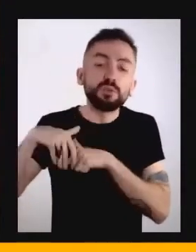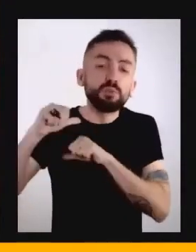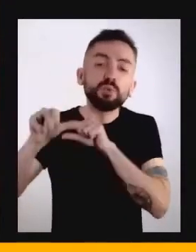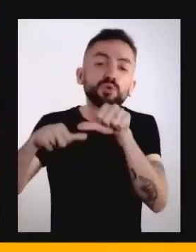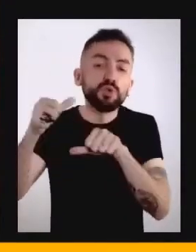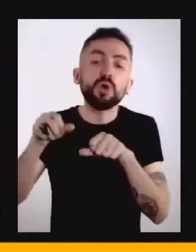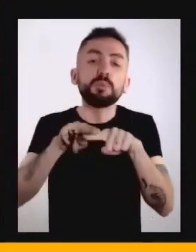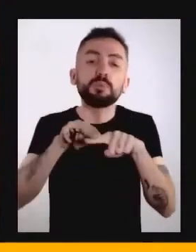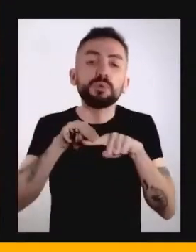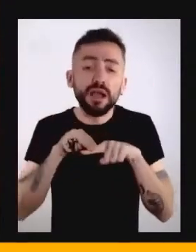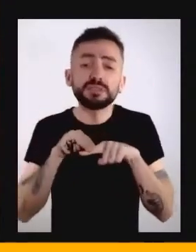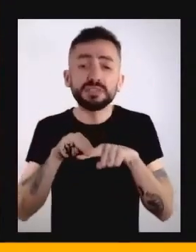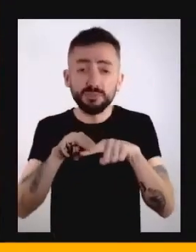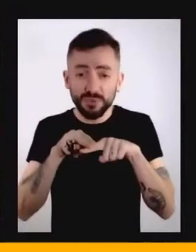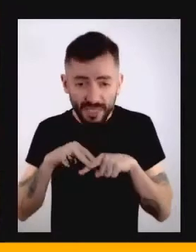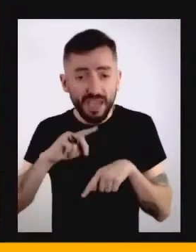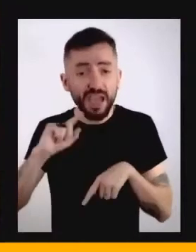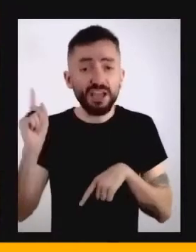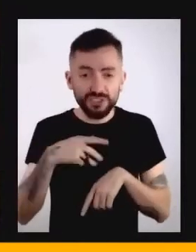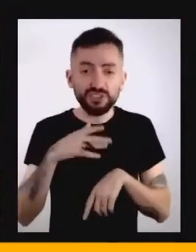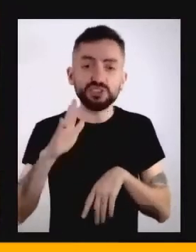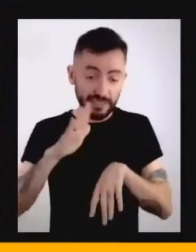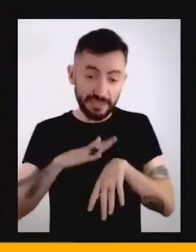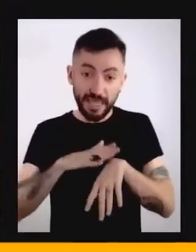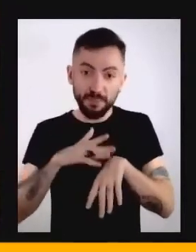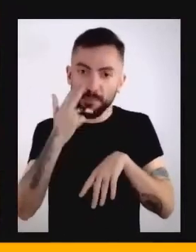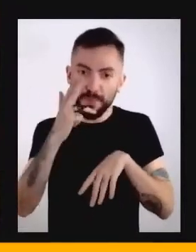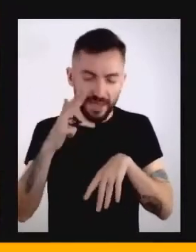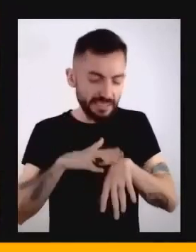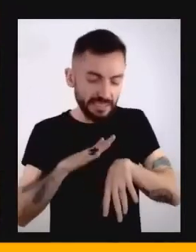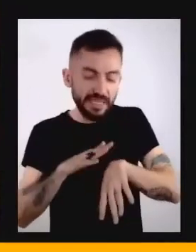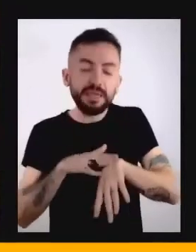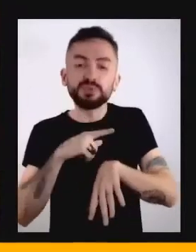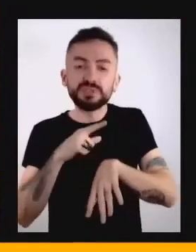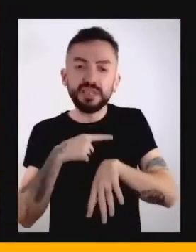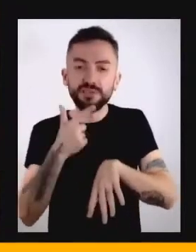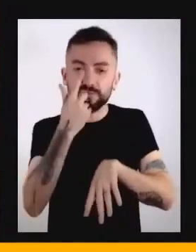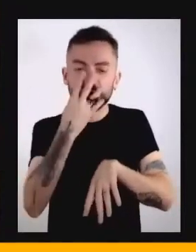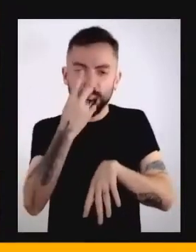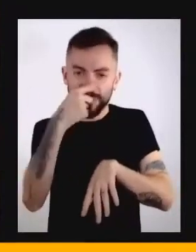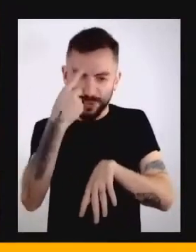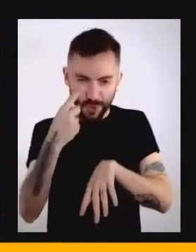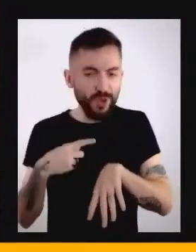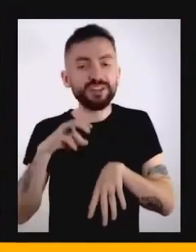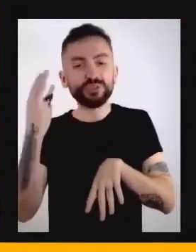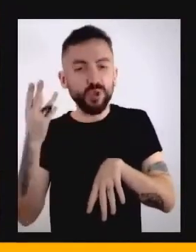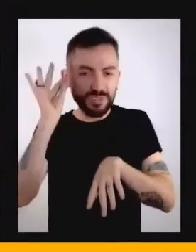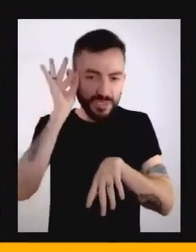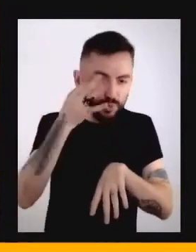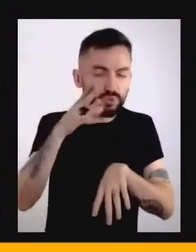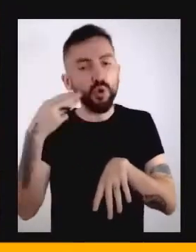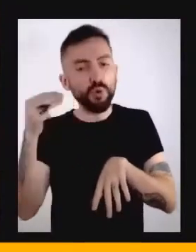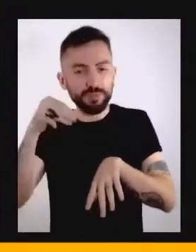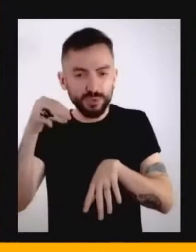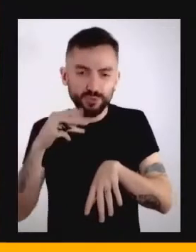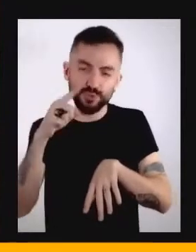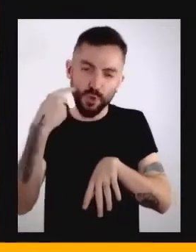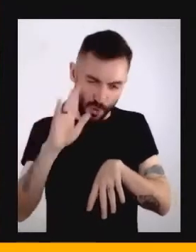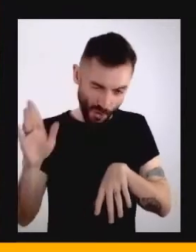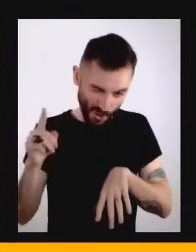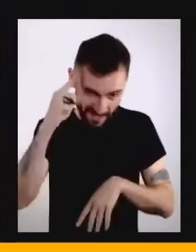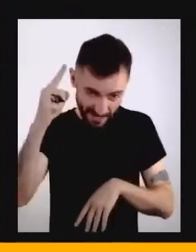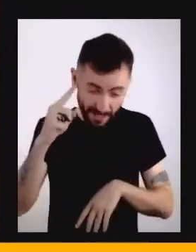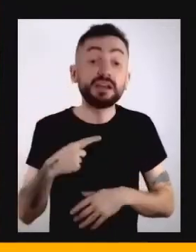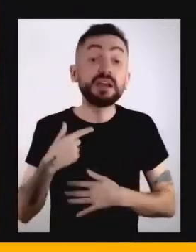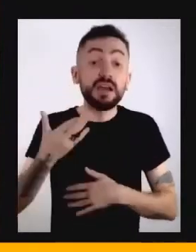o tempo em pequenas frações. Inclusive, esse movimento para essas sociedades mais antigas foi percebido